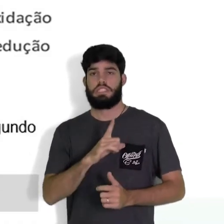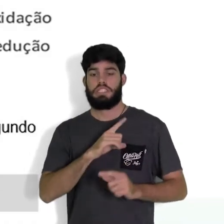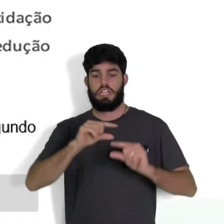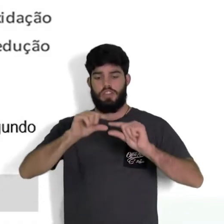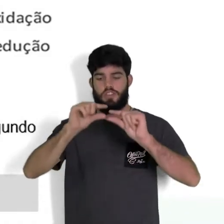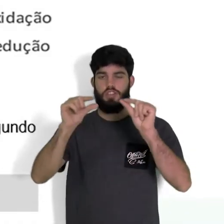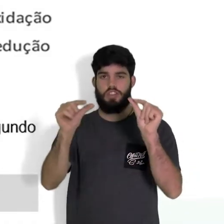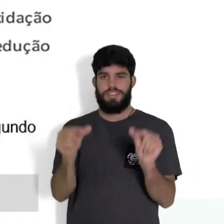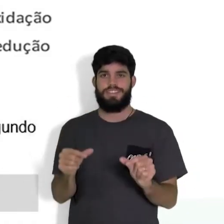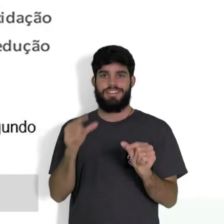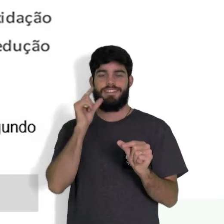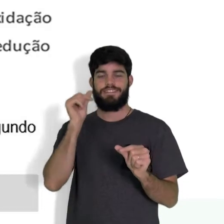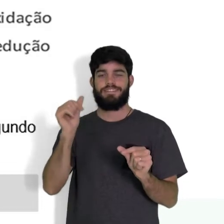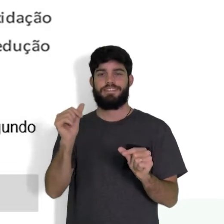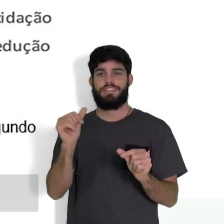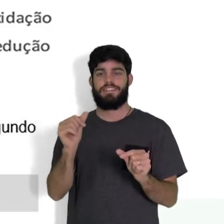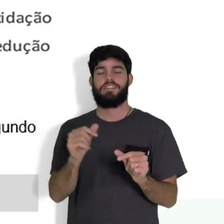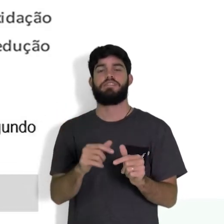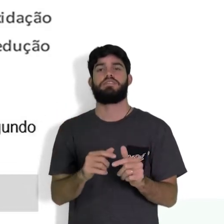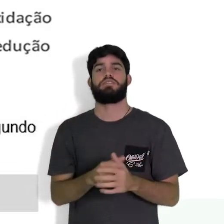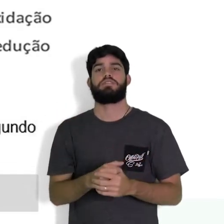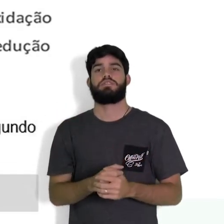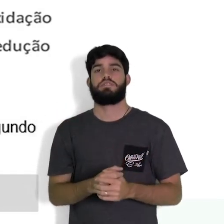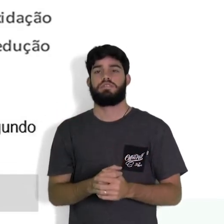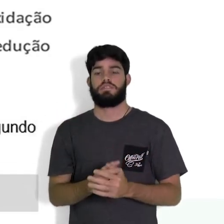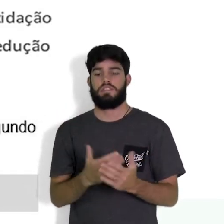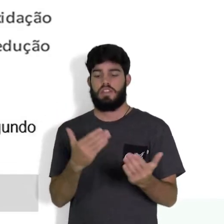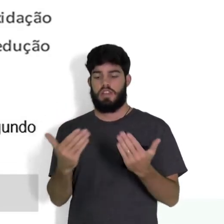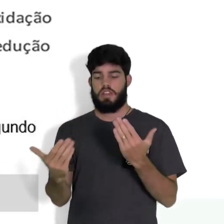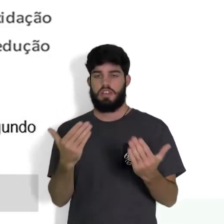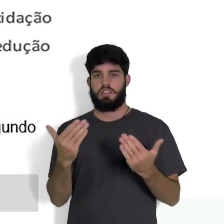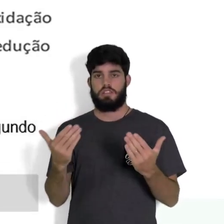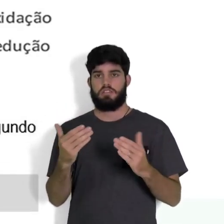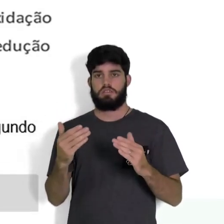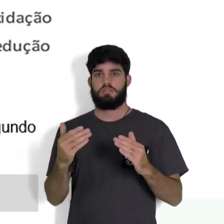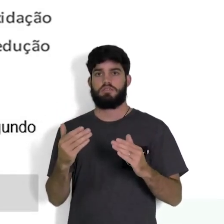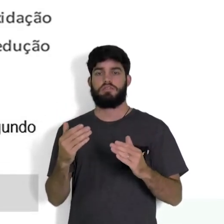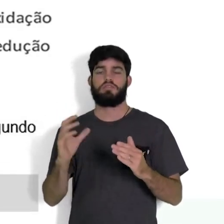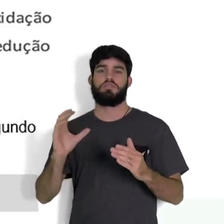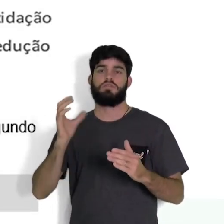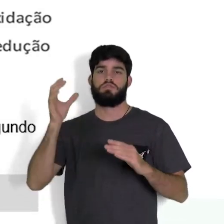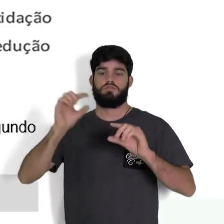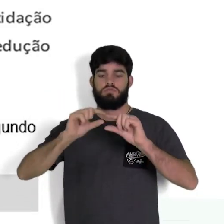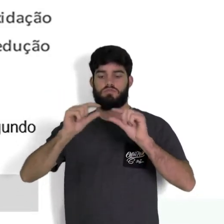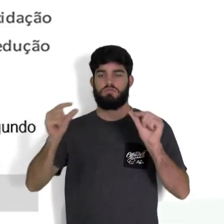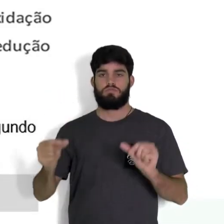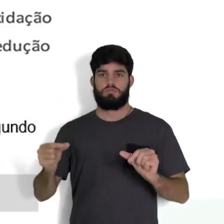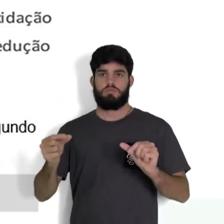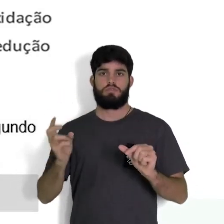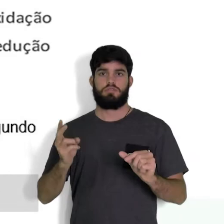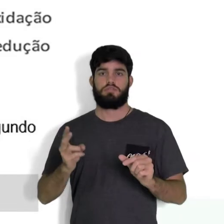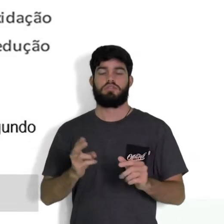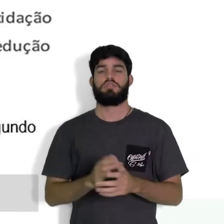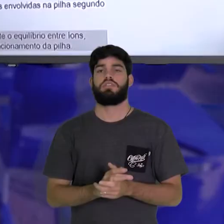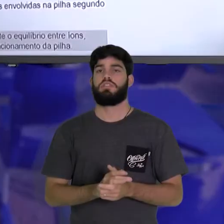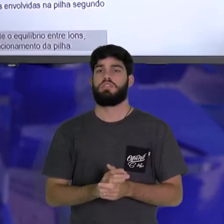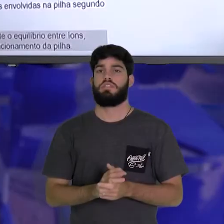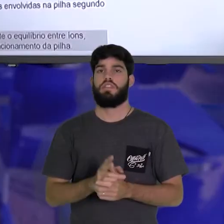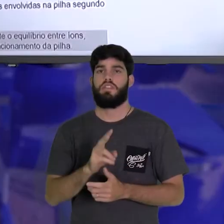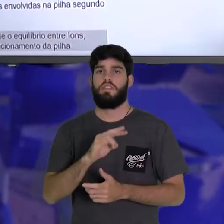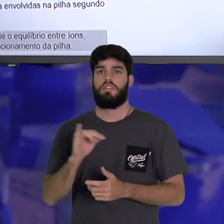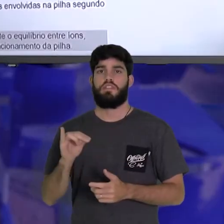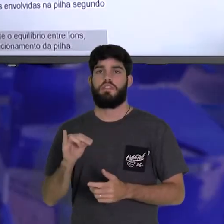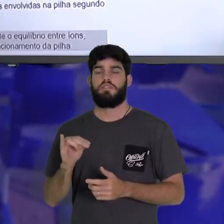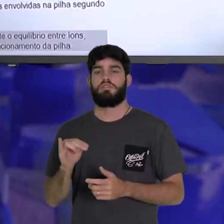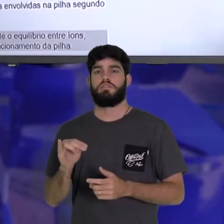permite o equilíbrio entre os íons, prologando o funcionamento da pilha. Ou seja, a ponte salina vai fechar